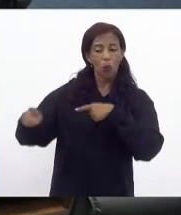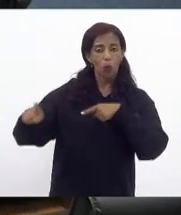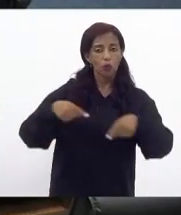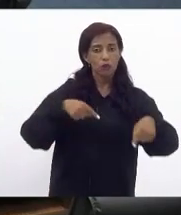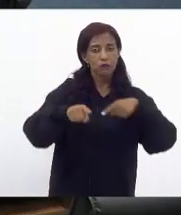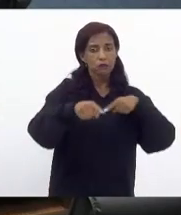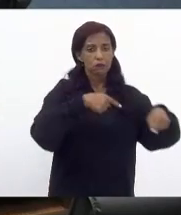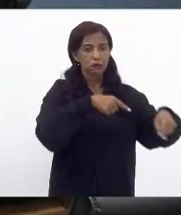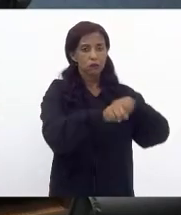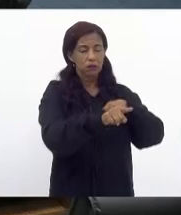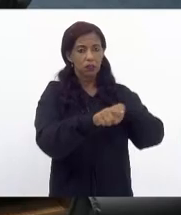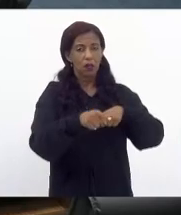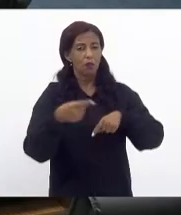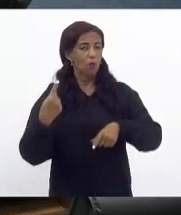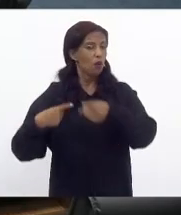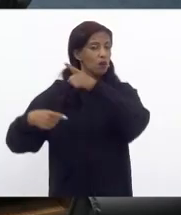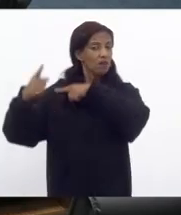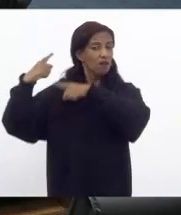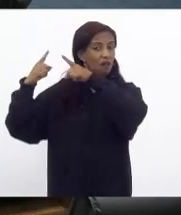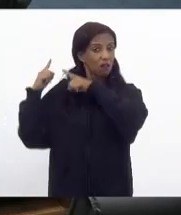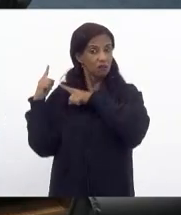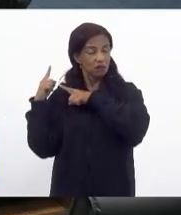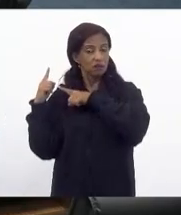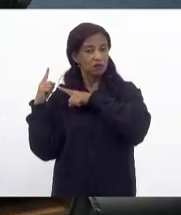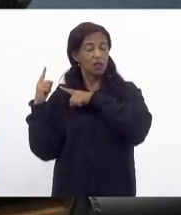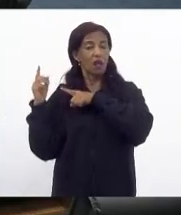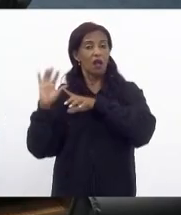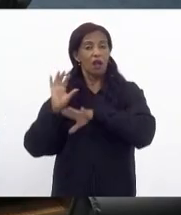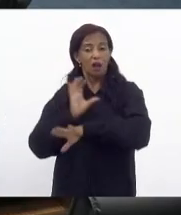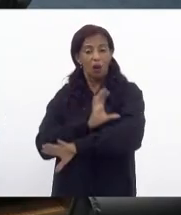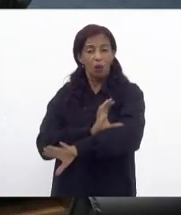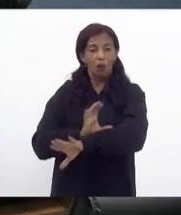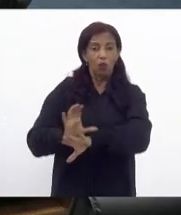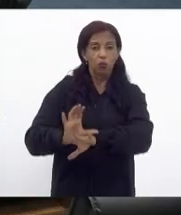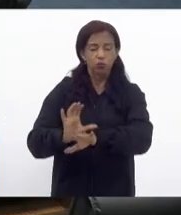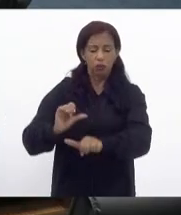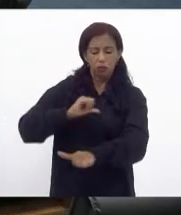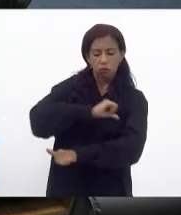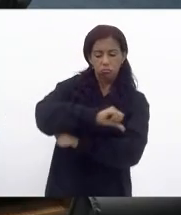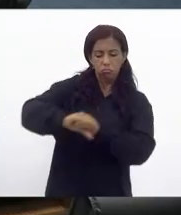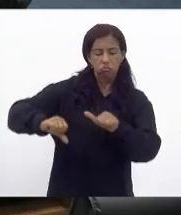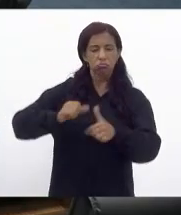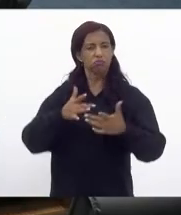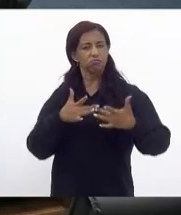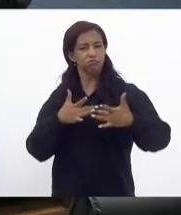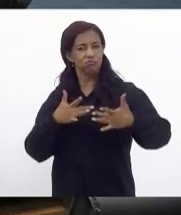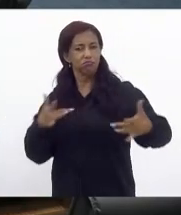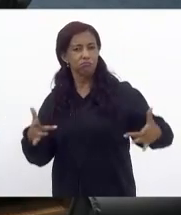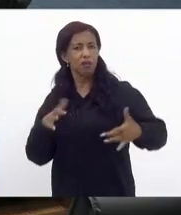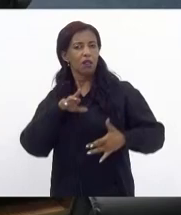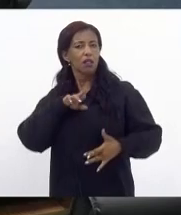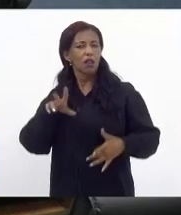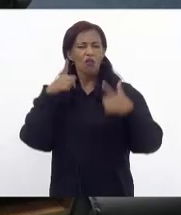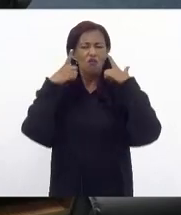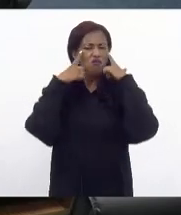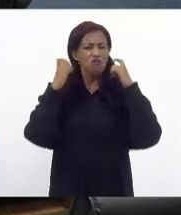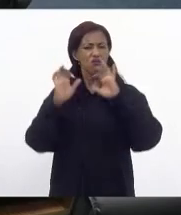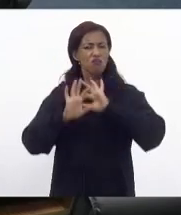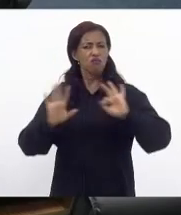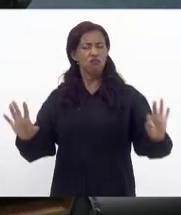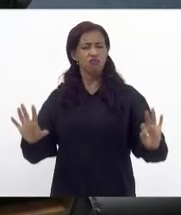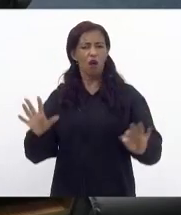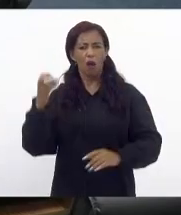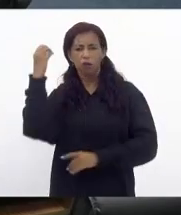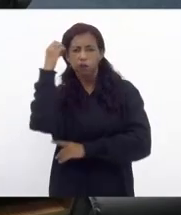machista que vem do escravismo colonial a uma cultura fraterna solidária não violenta não